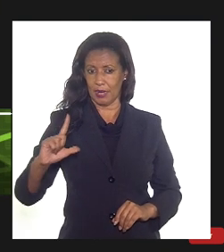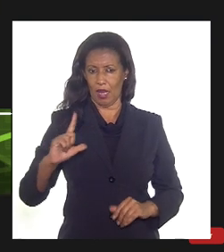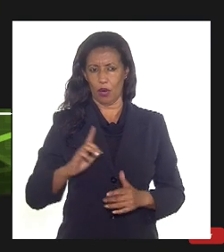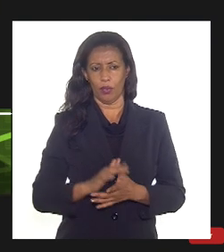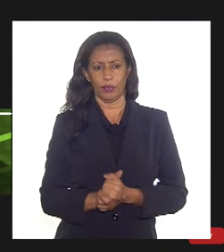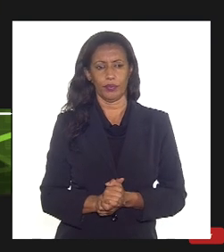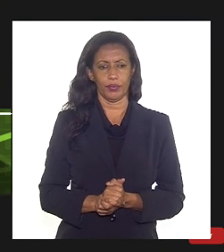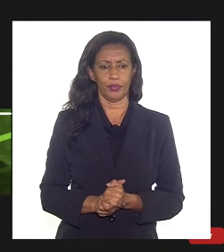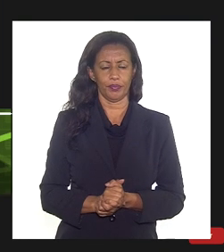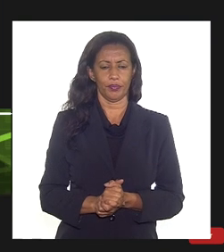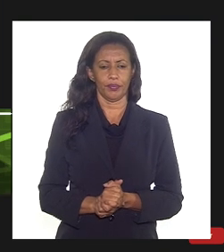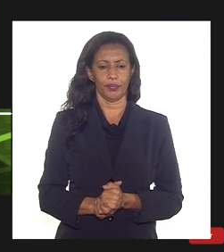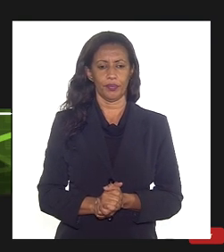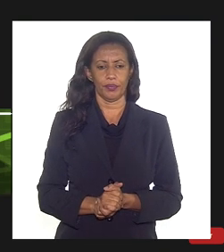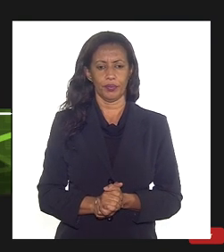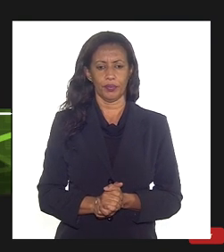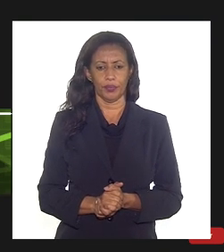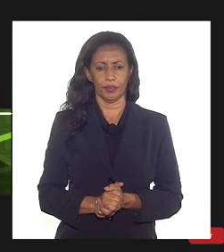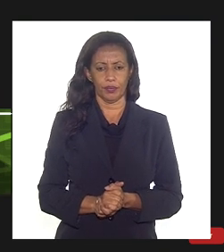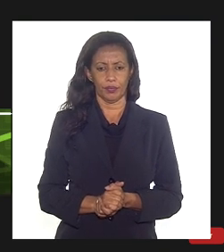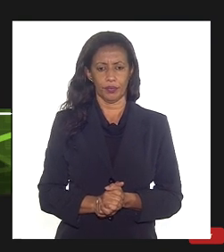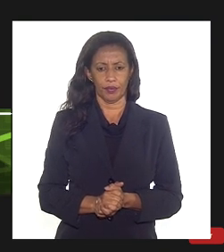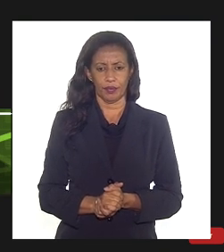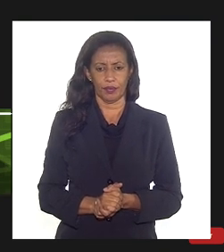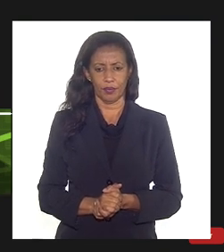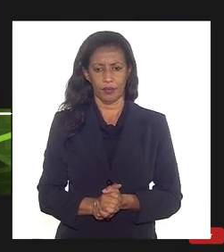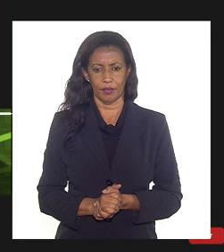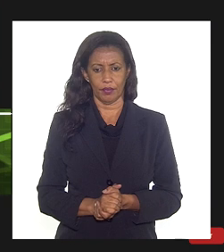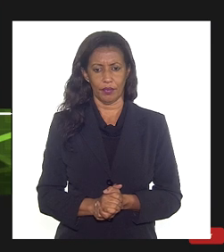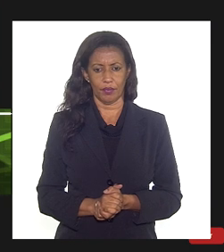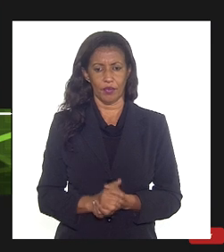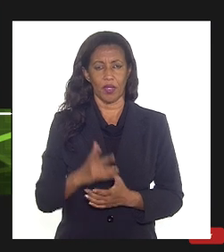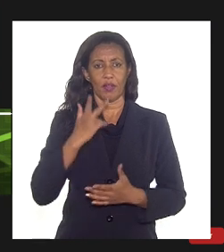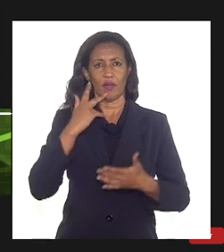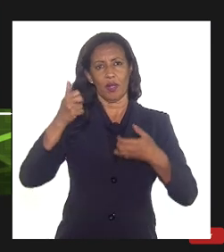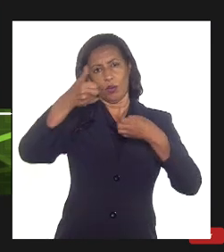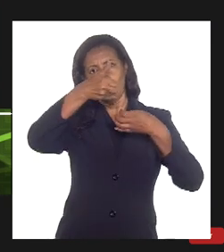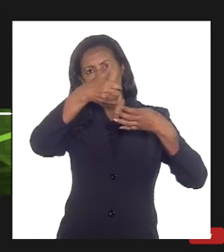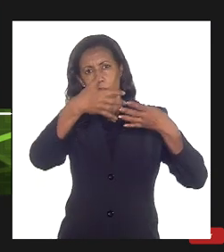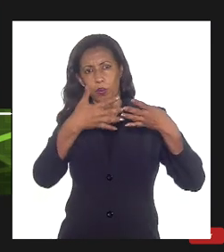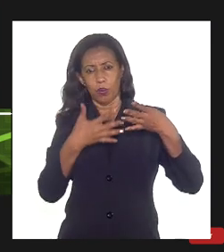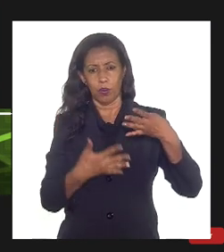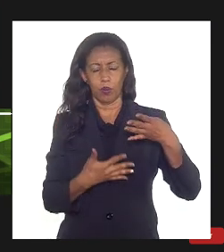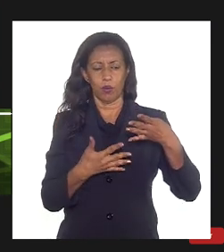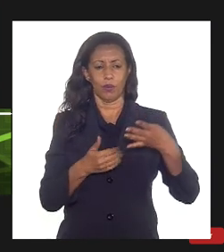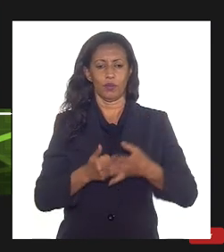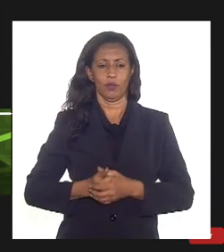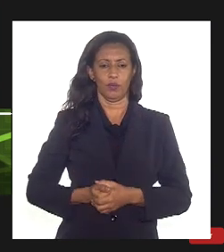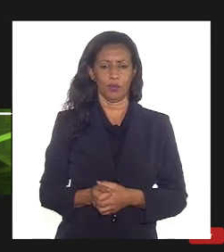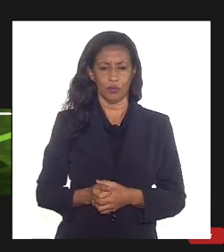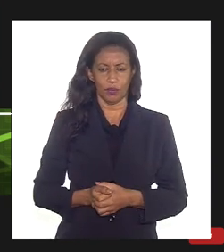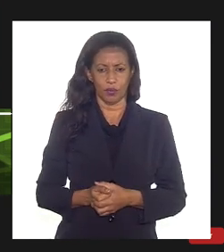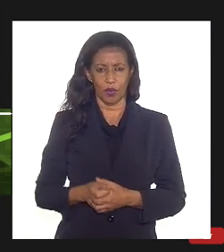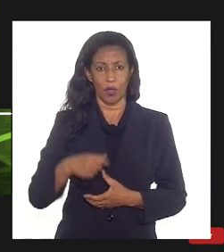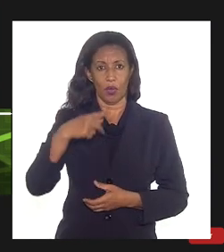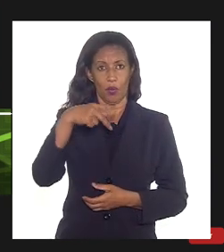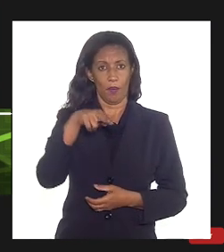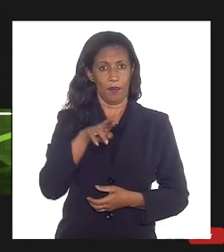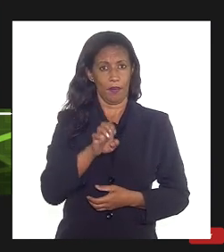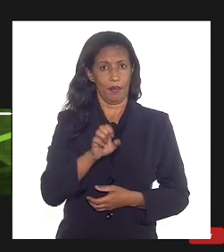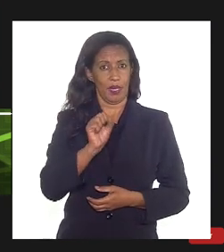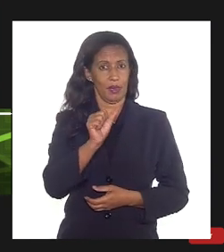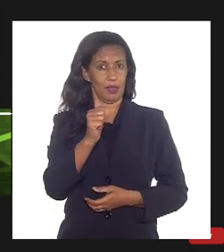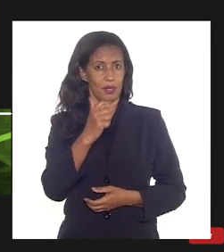muito assim com com as características dos projetos que nós temos nessa imensa área do pré-sal brasileiro